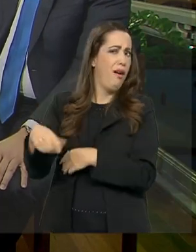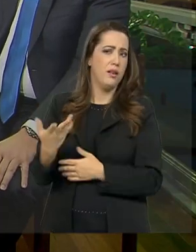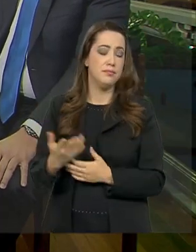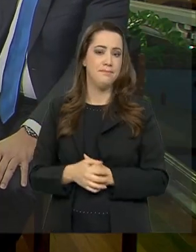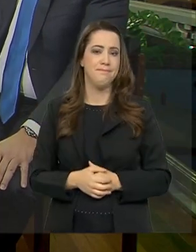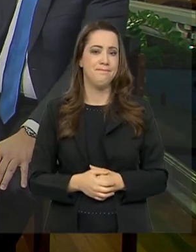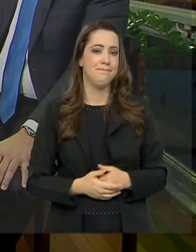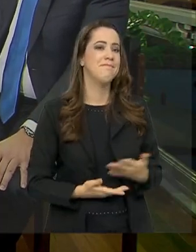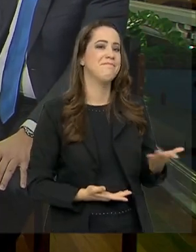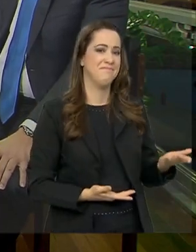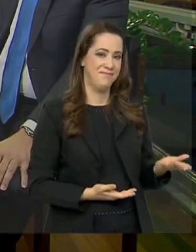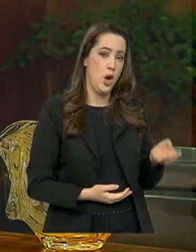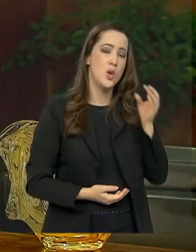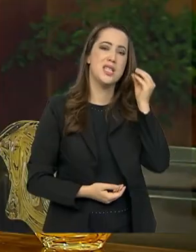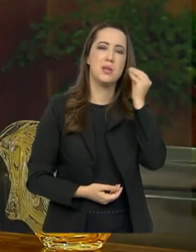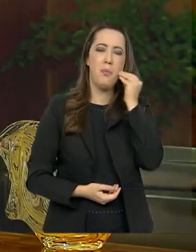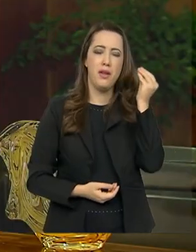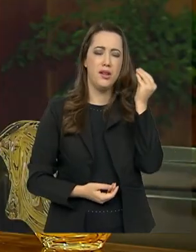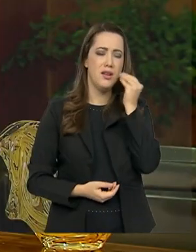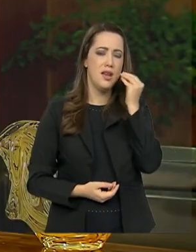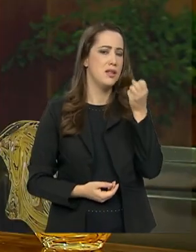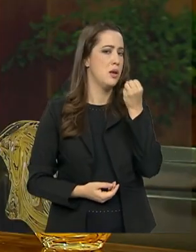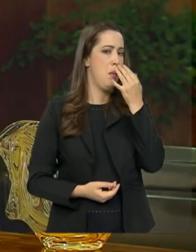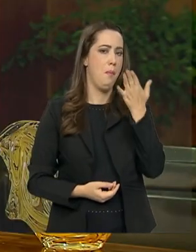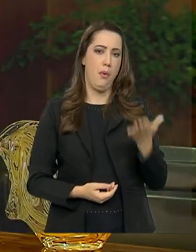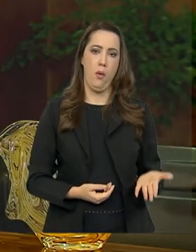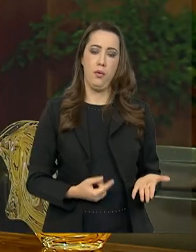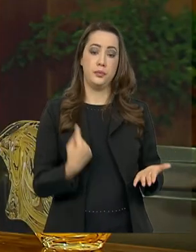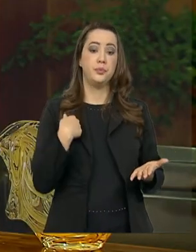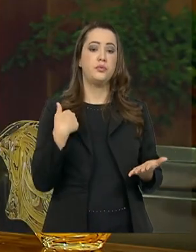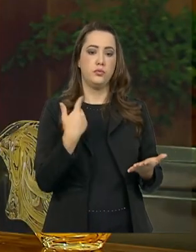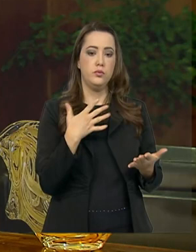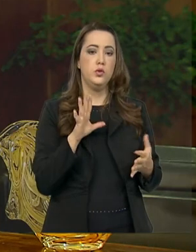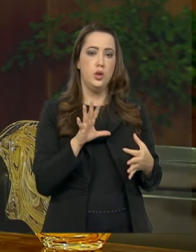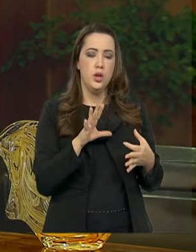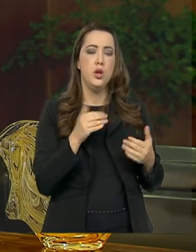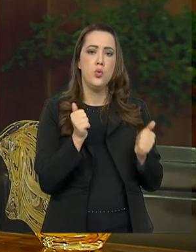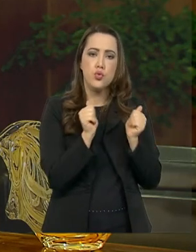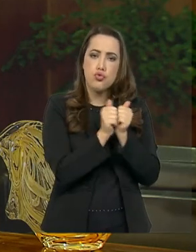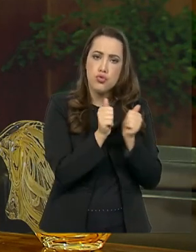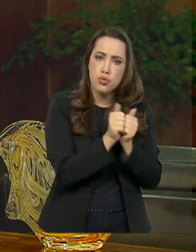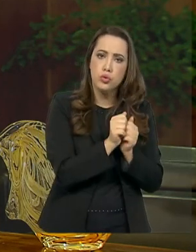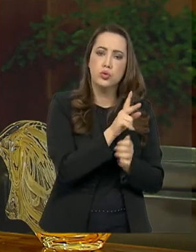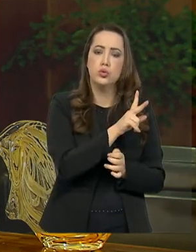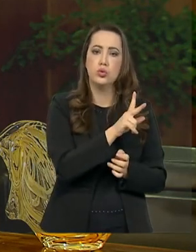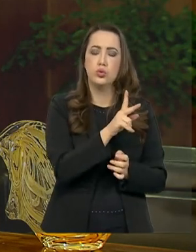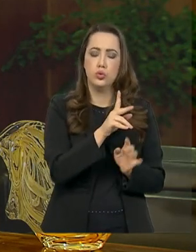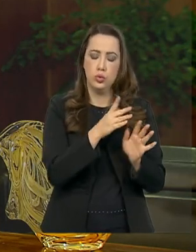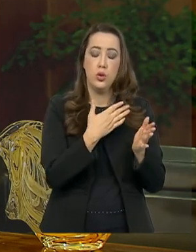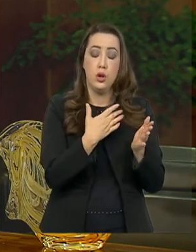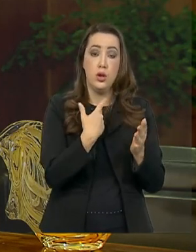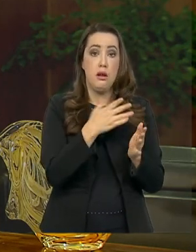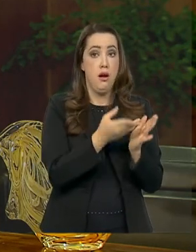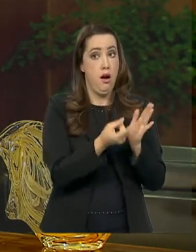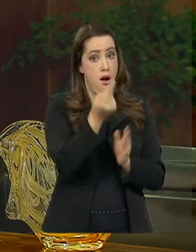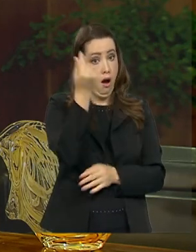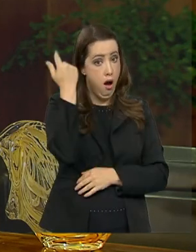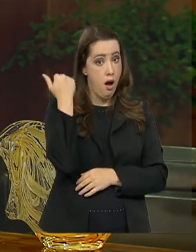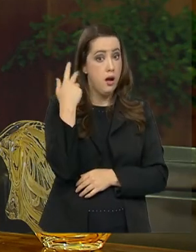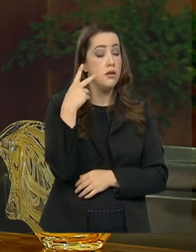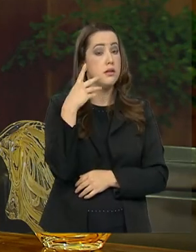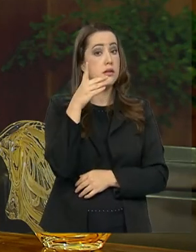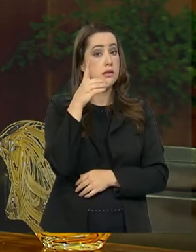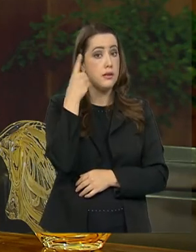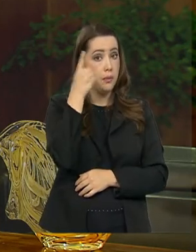muito boa, muito gratificante. Acompanhei de fato a trajetória, parte da trajetória do presidente enquanto deputado federal, assim o deputado Eduardo